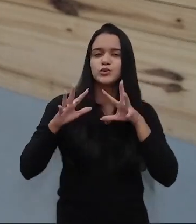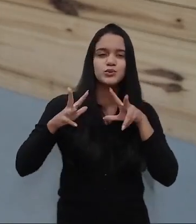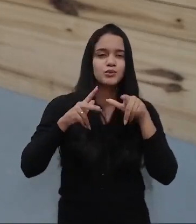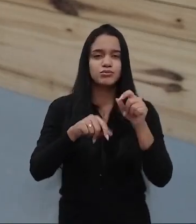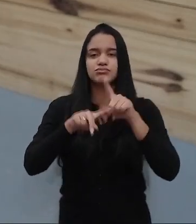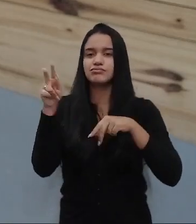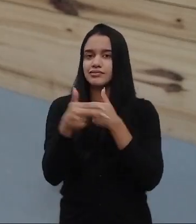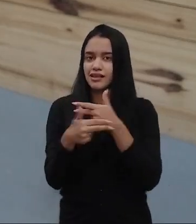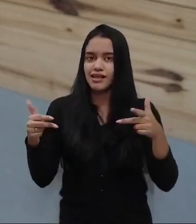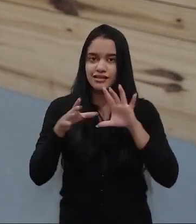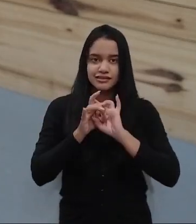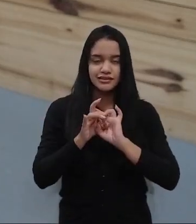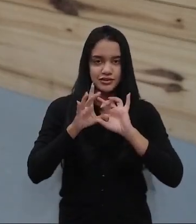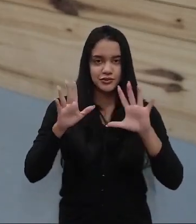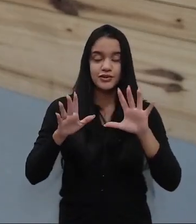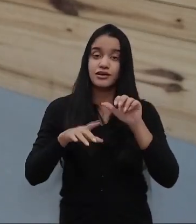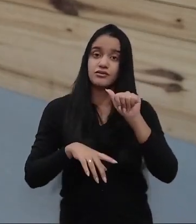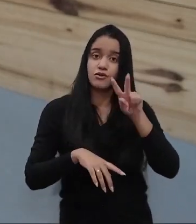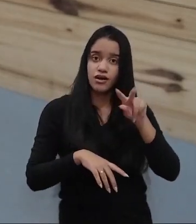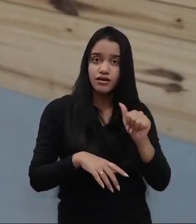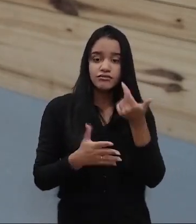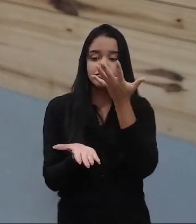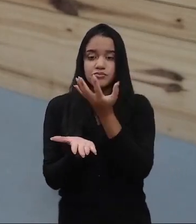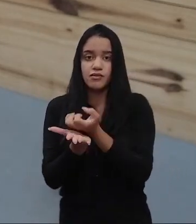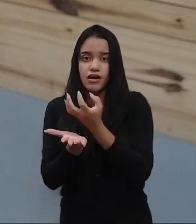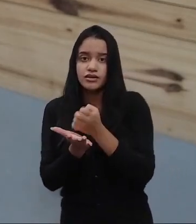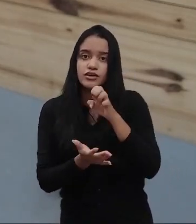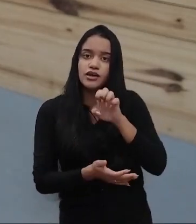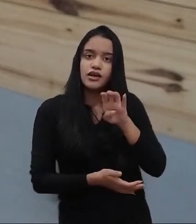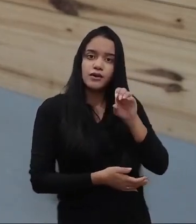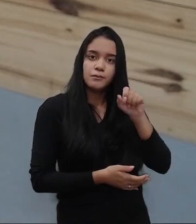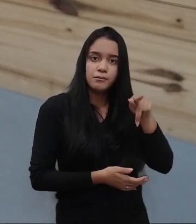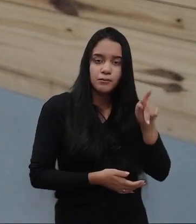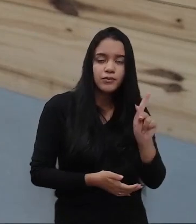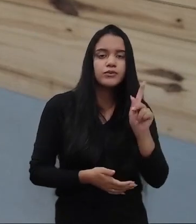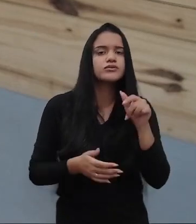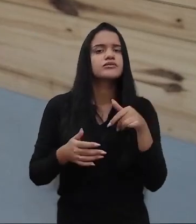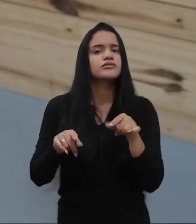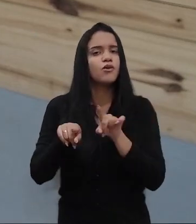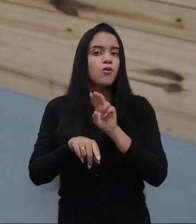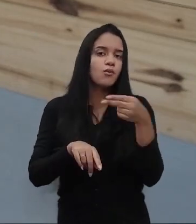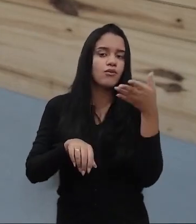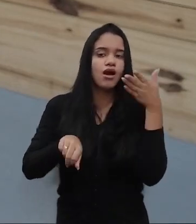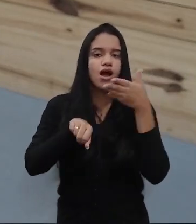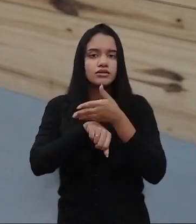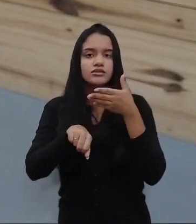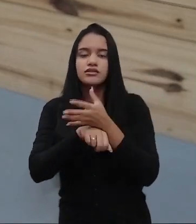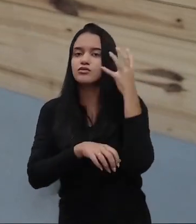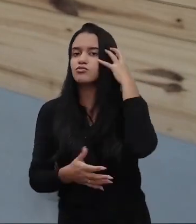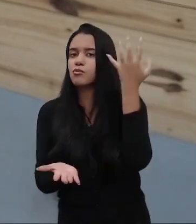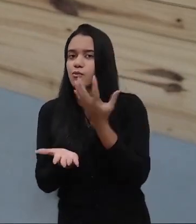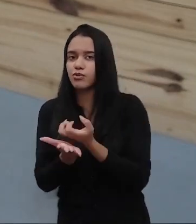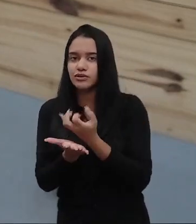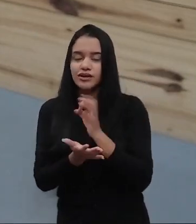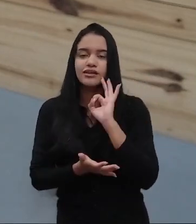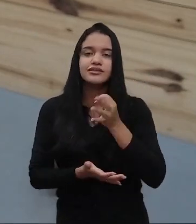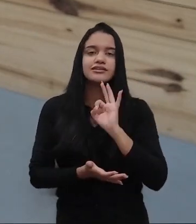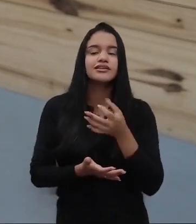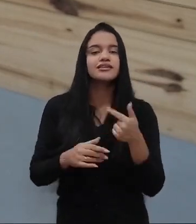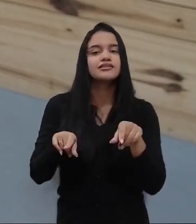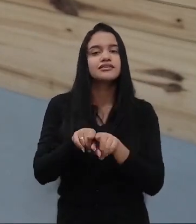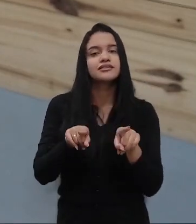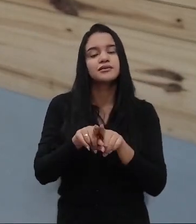material que está disponível no AVA. Baixem o e-book, baixem ou acessem lá o podcast. E também